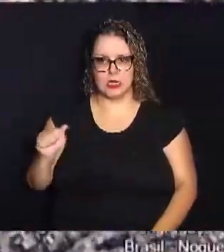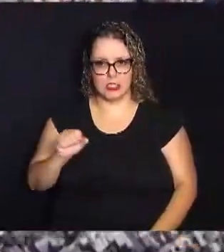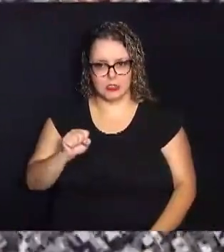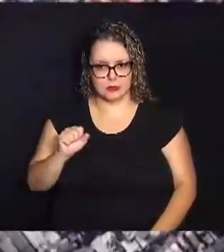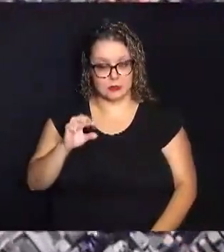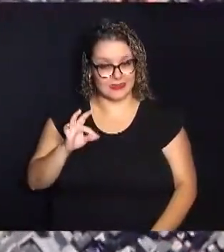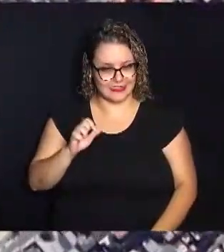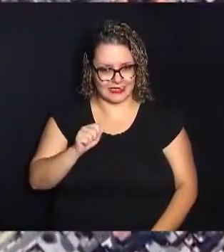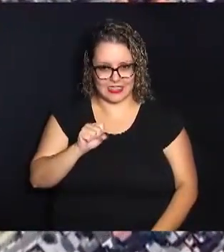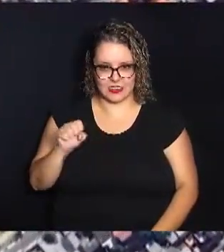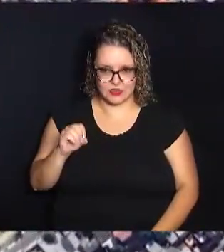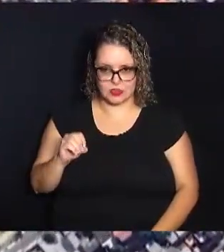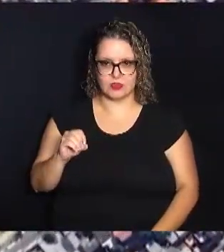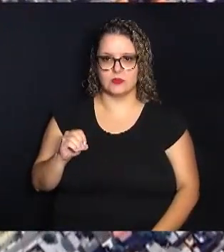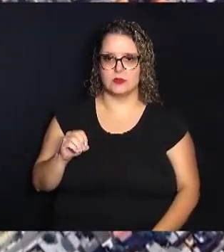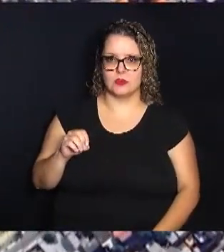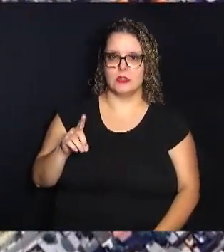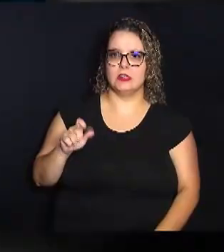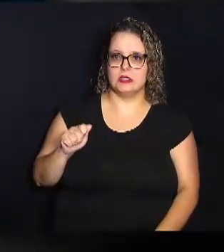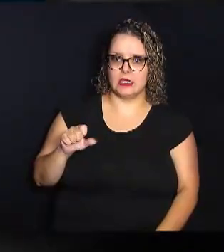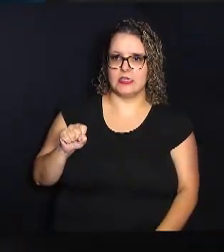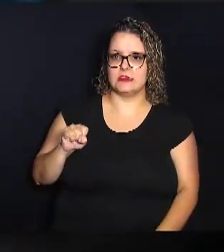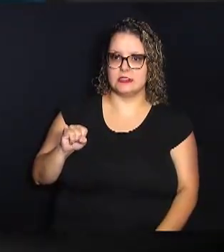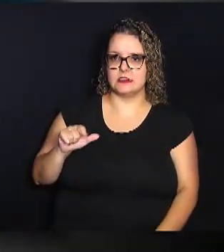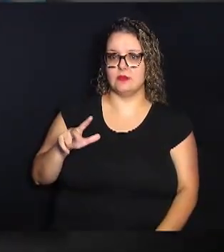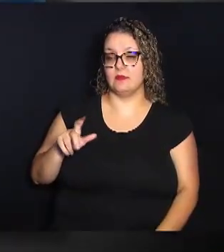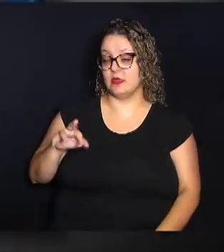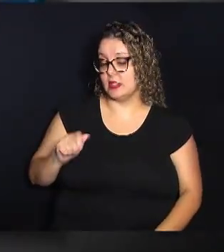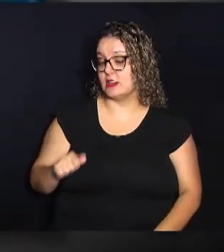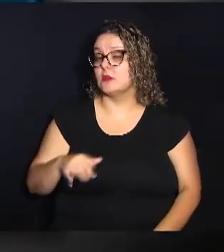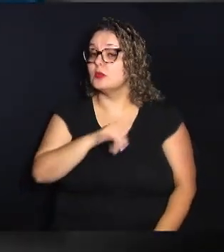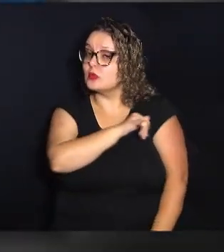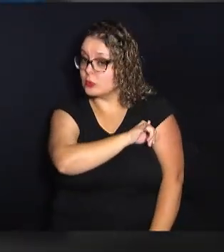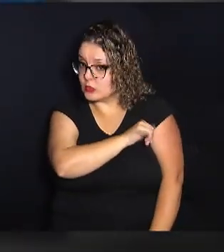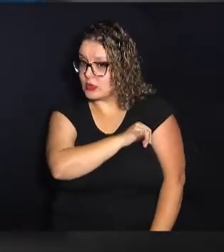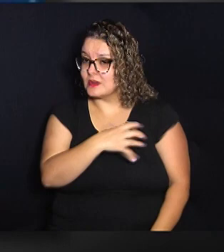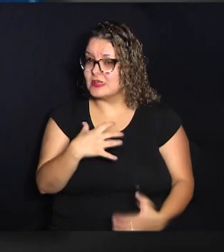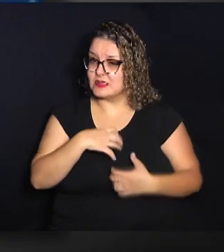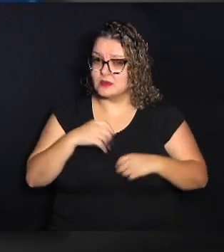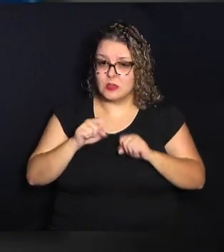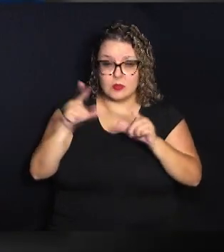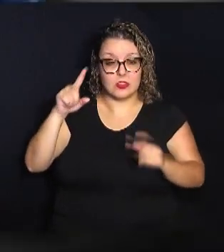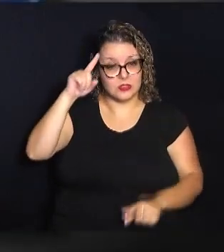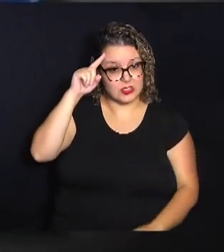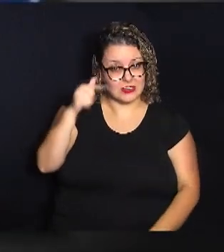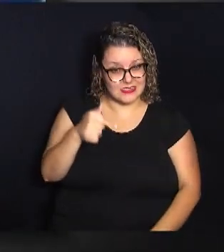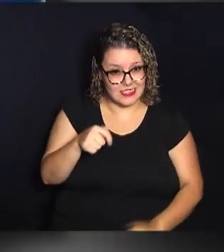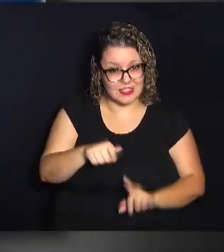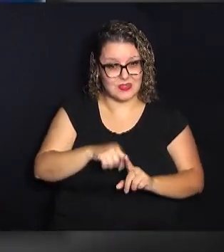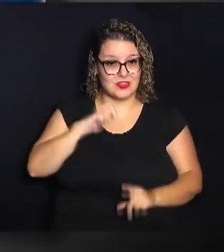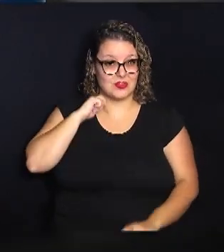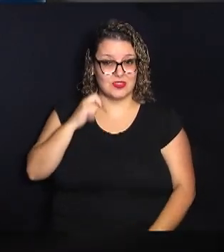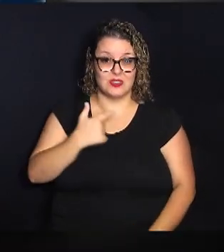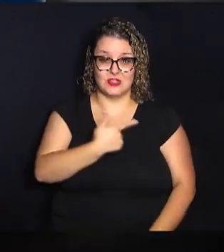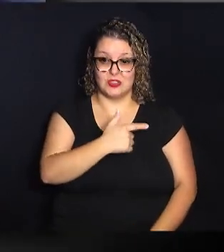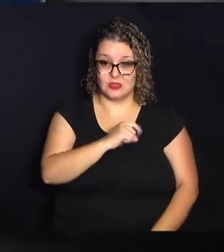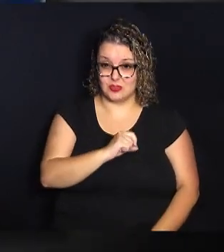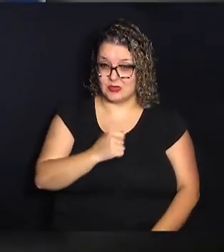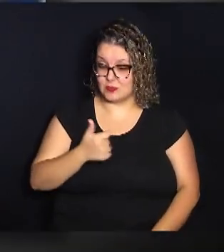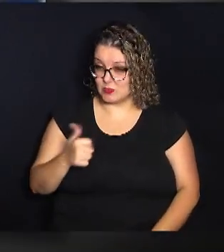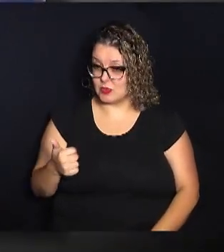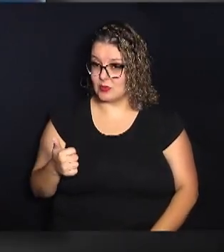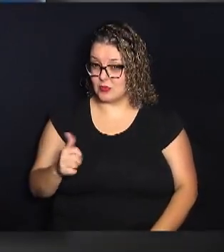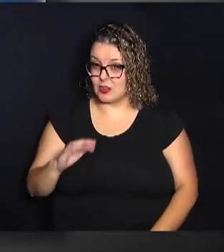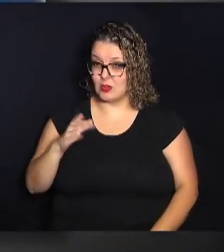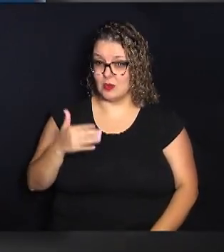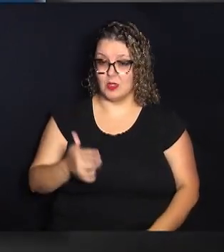Realengo, zona oeste do Rio de Janeiro, sentiram pela manhã no dia 7 de abril de 2011, quando